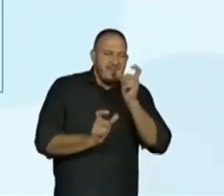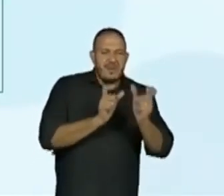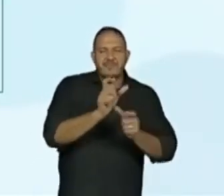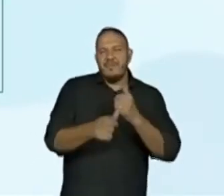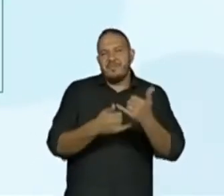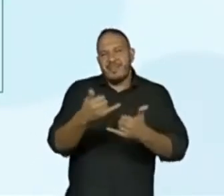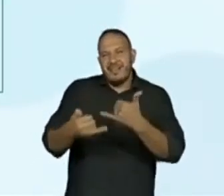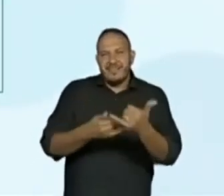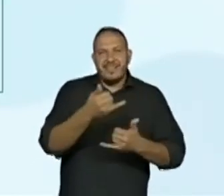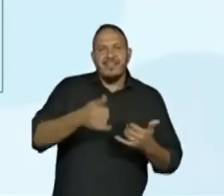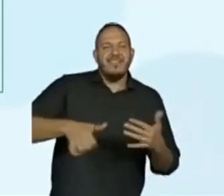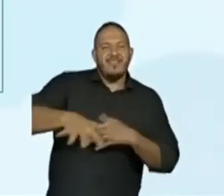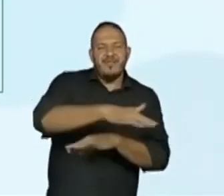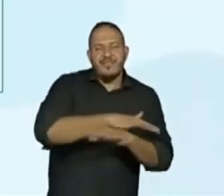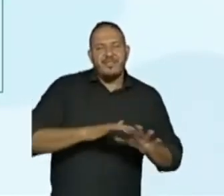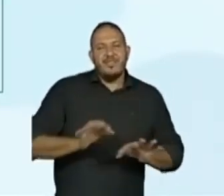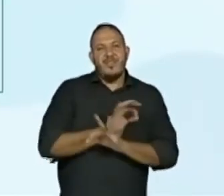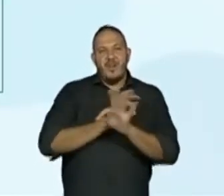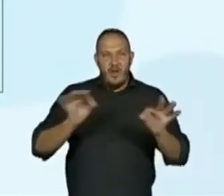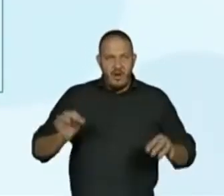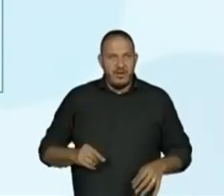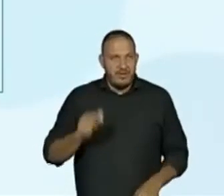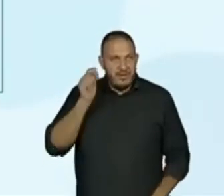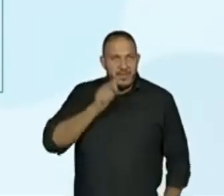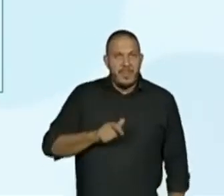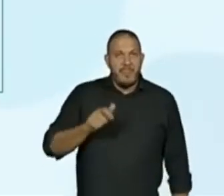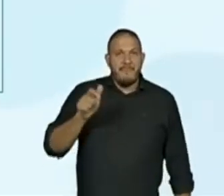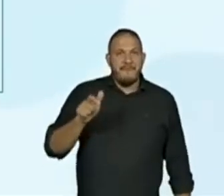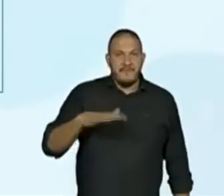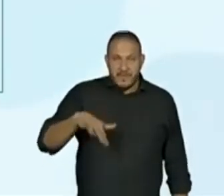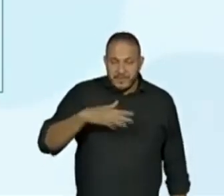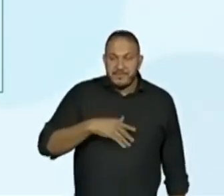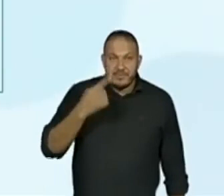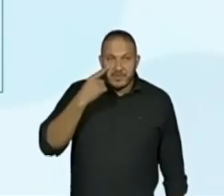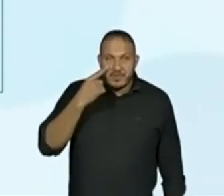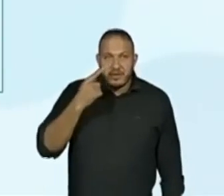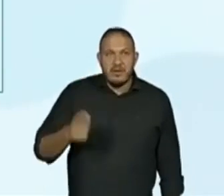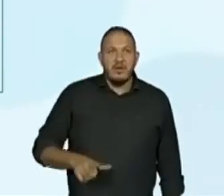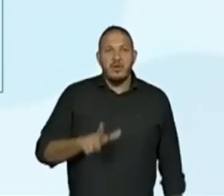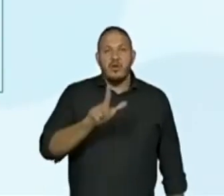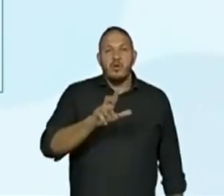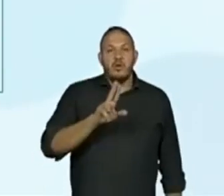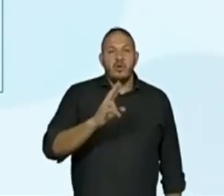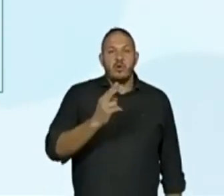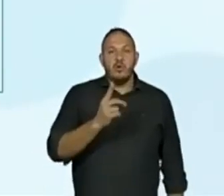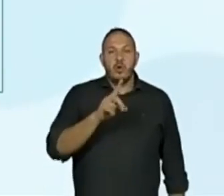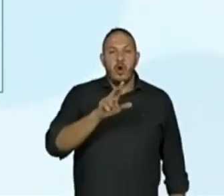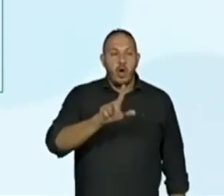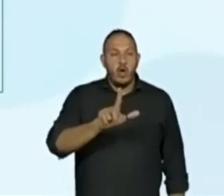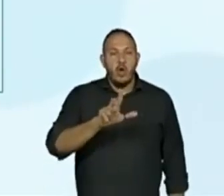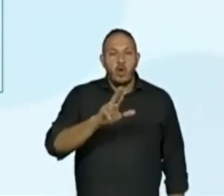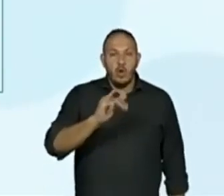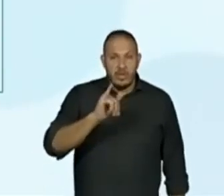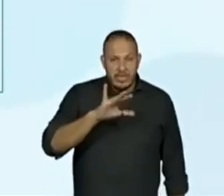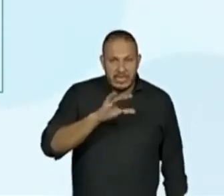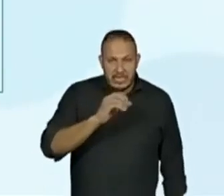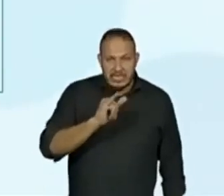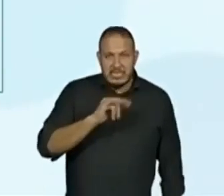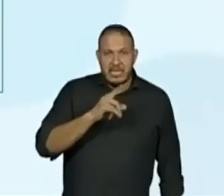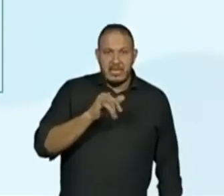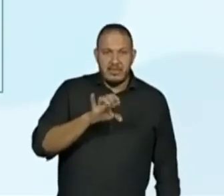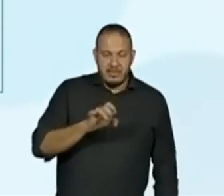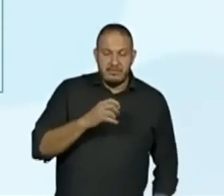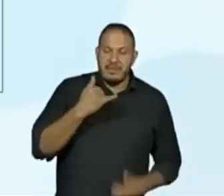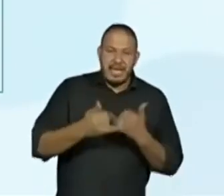Vocês são ótimos. A ludicidade verbal. Gente, ludicidade, a brincadeira verbal, a brincadeira com as palavras,